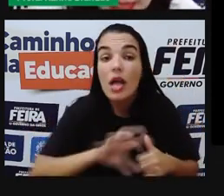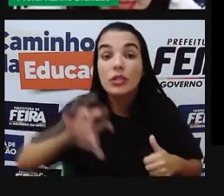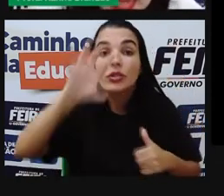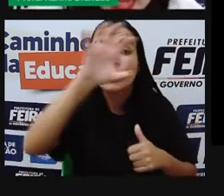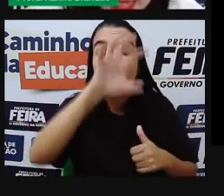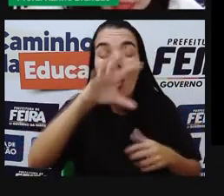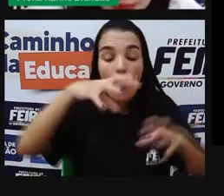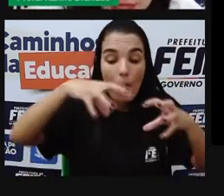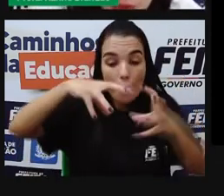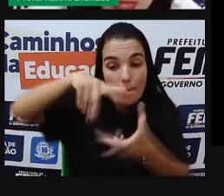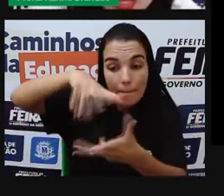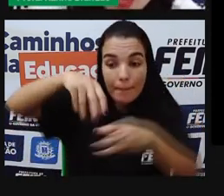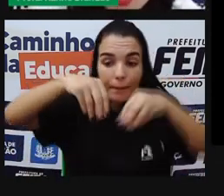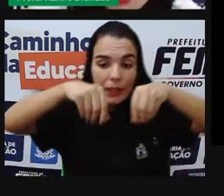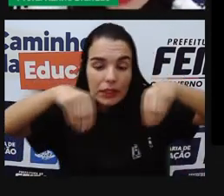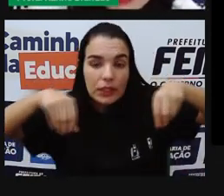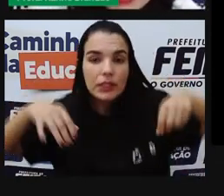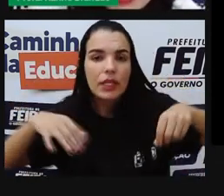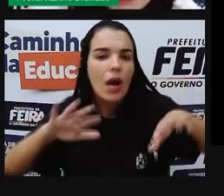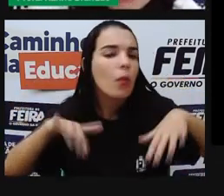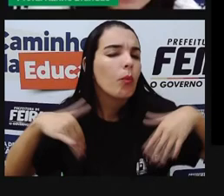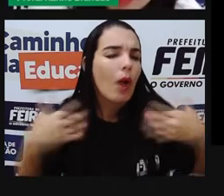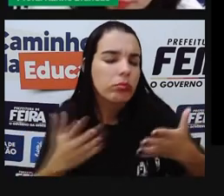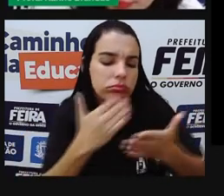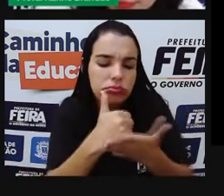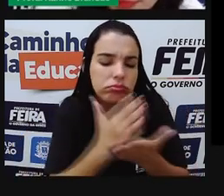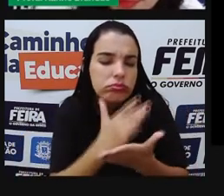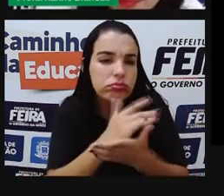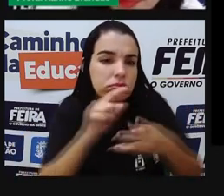planeta? Que espaço é esse do nosso planeta?